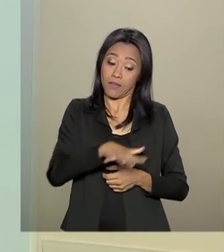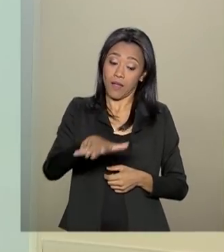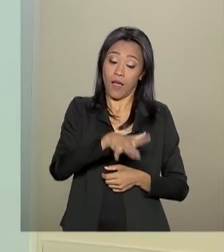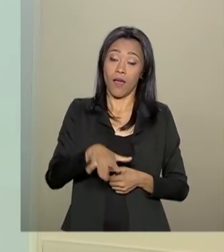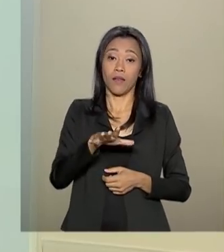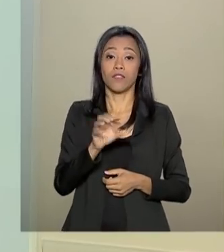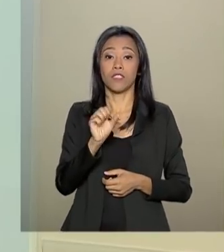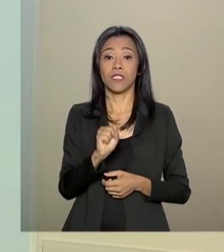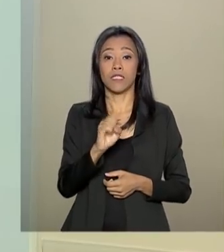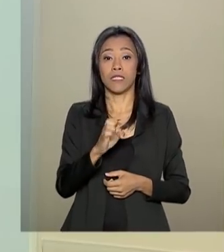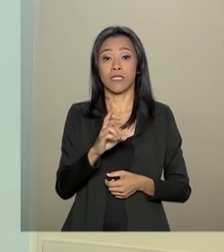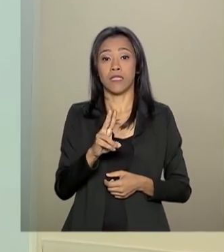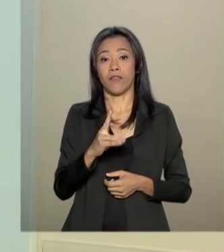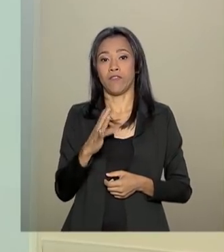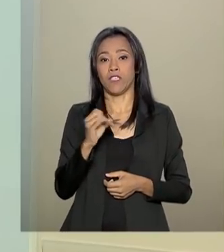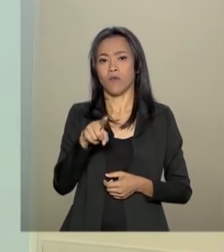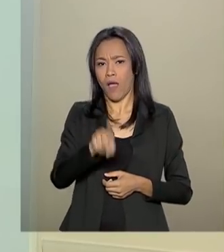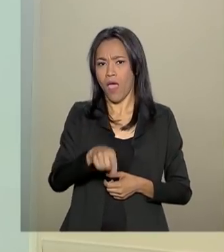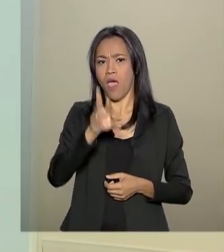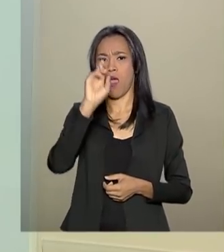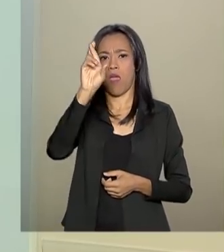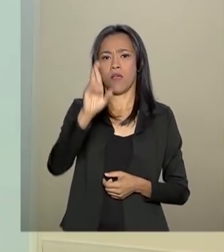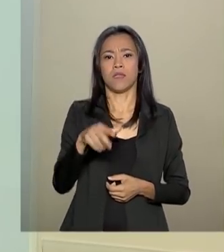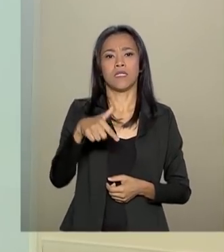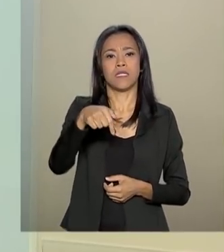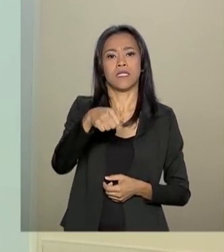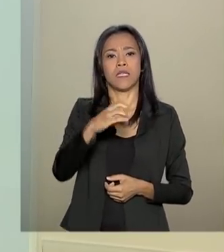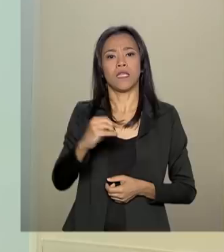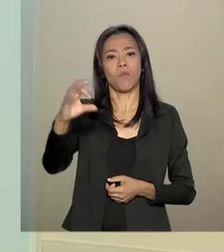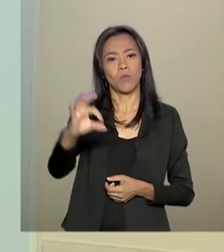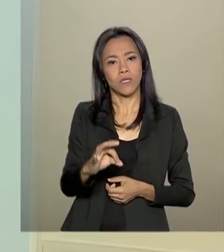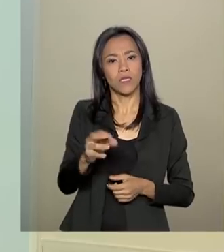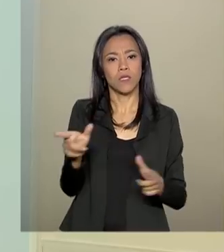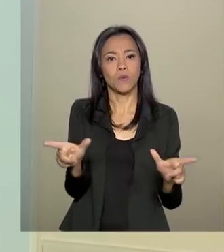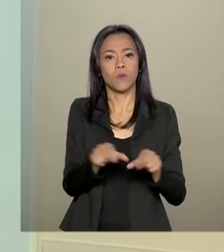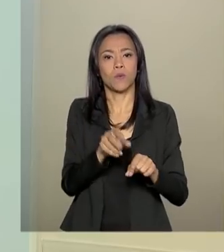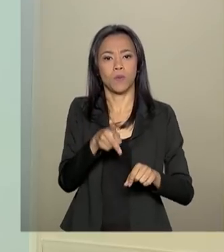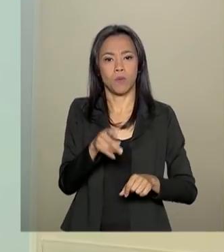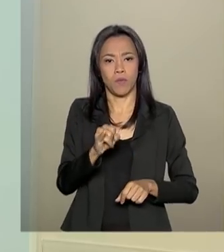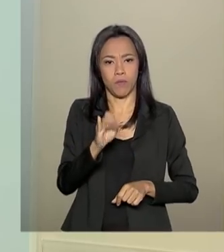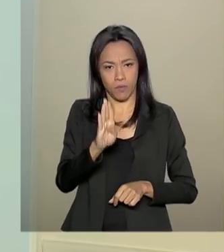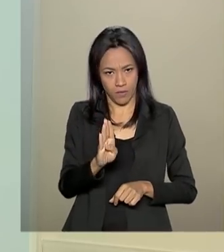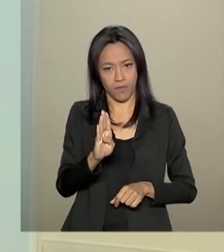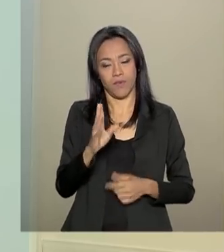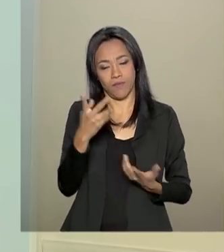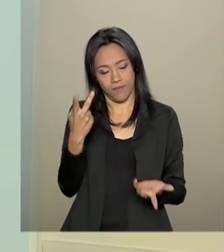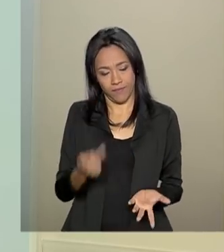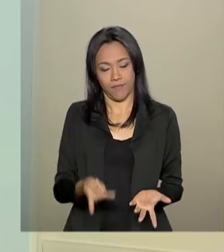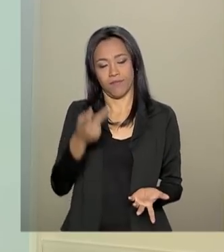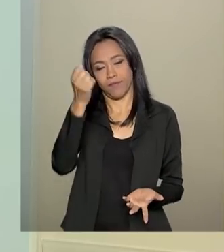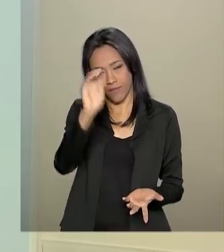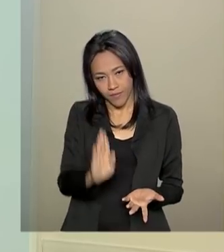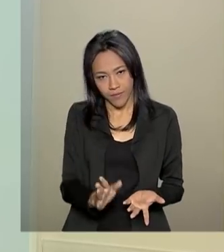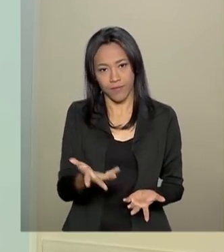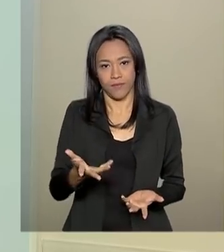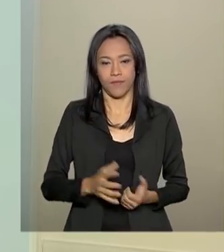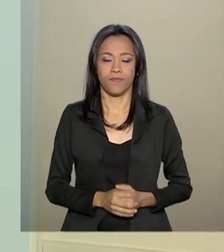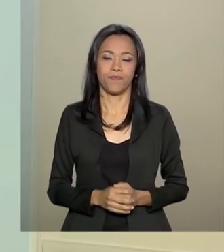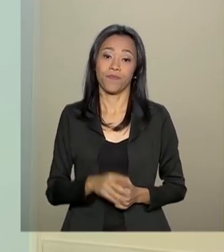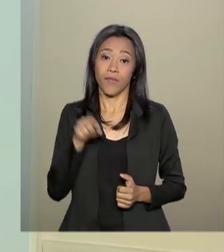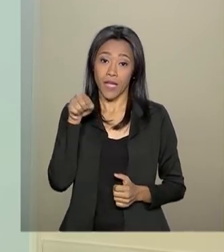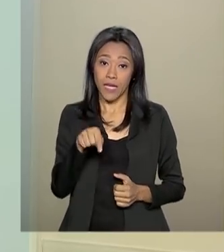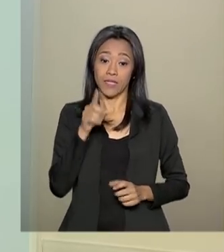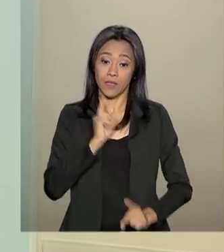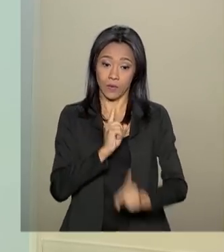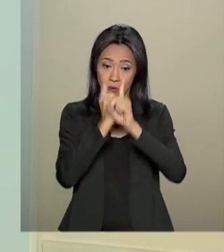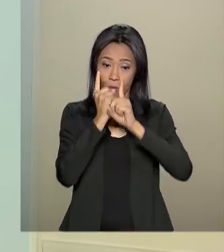70% do PIB, o produto interno bruto, ou seja, a soma de todas as riquezas que são produzidas pelo país. O evento